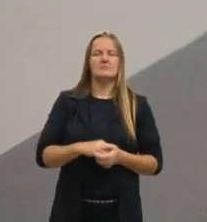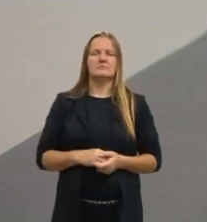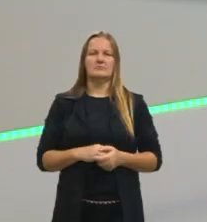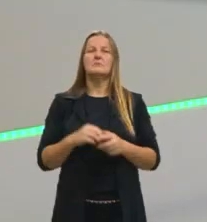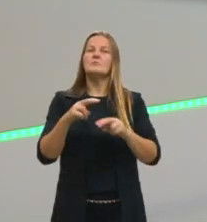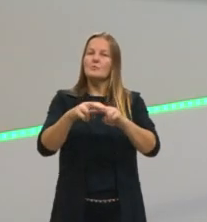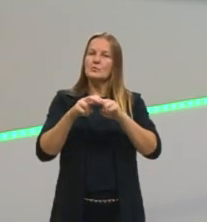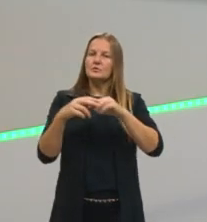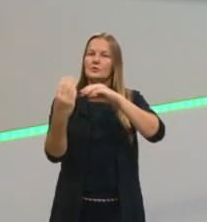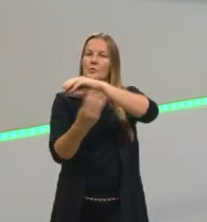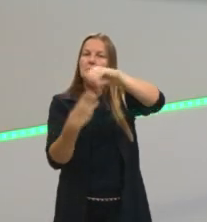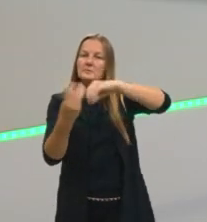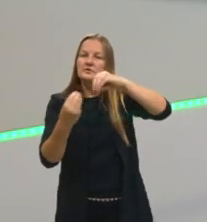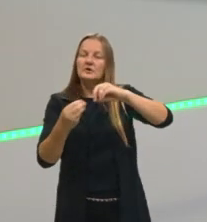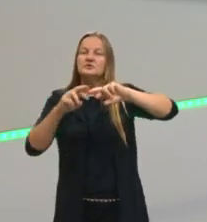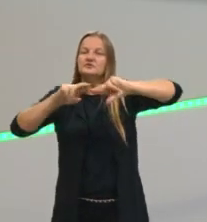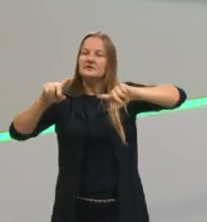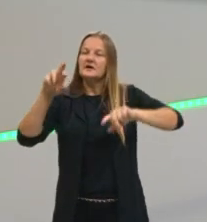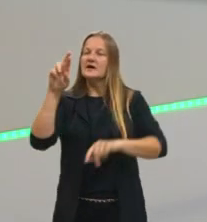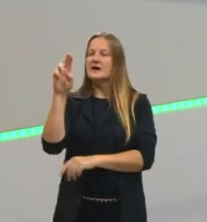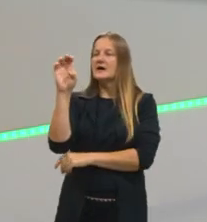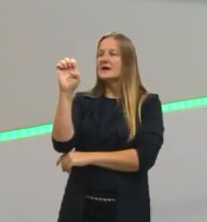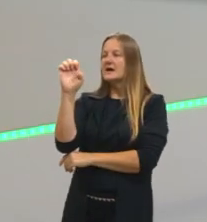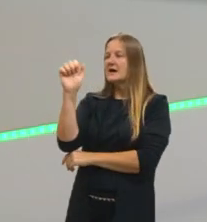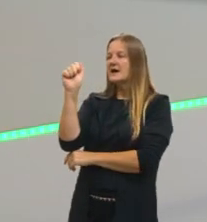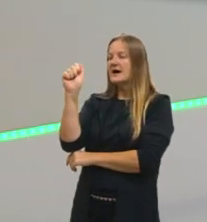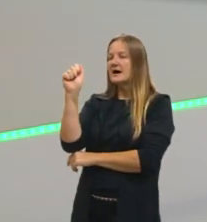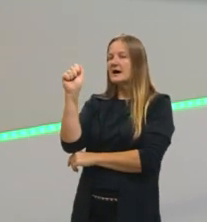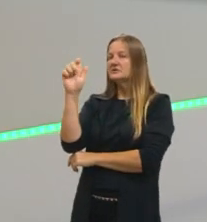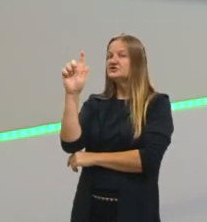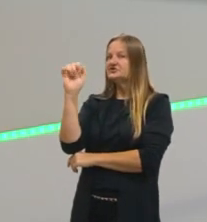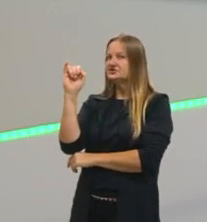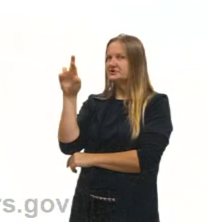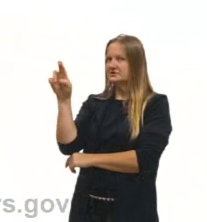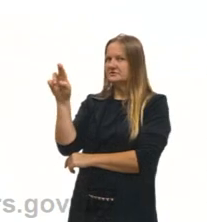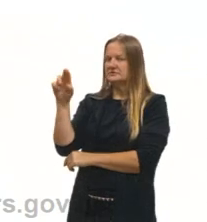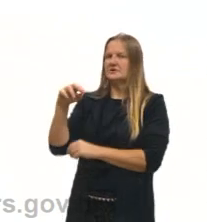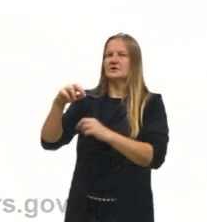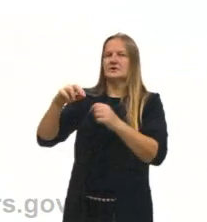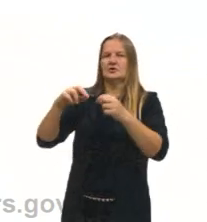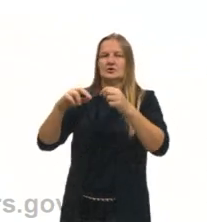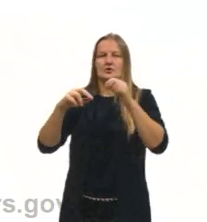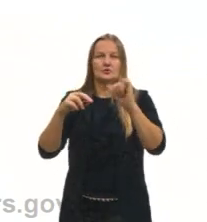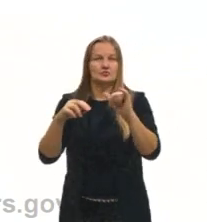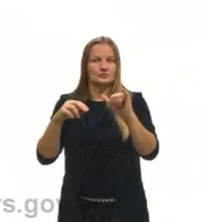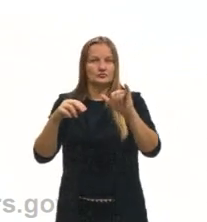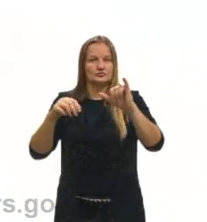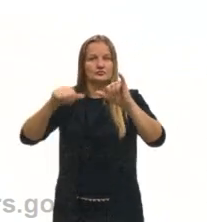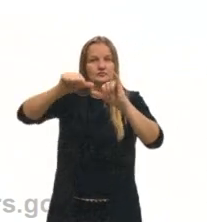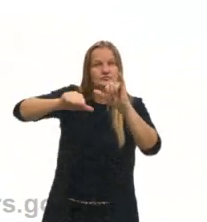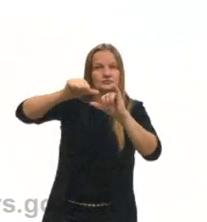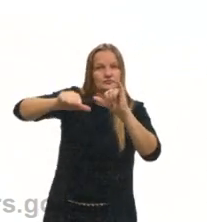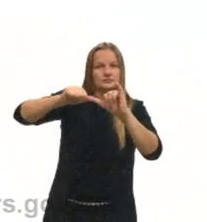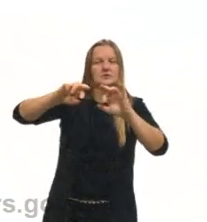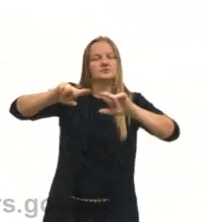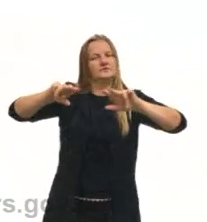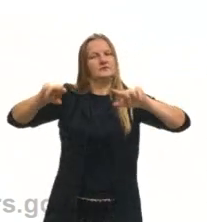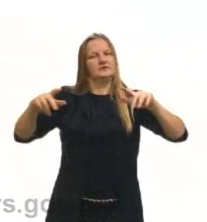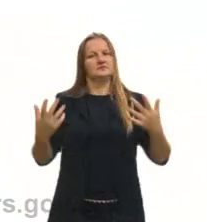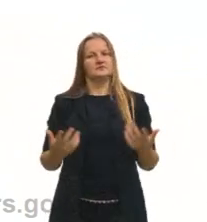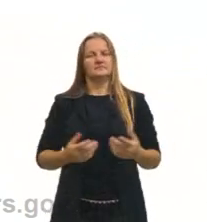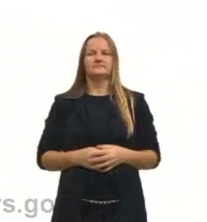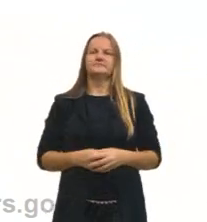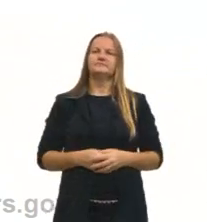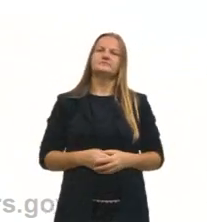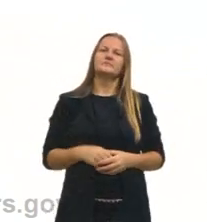Então, misturar é diferente de reagir, tá? Porque quando misturamos os compostos de uma mistura, de modo geral, nós